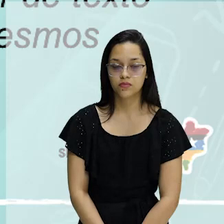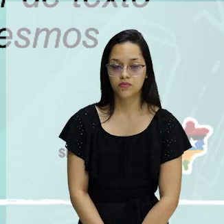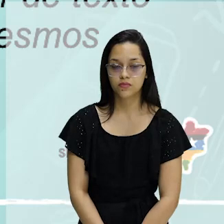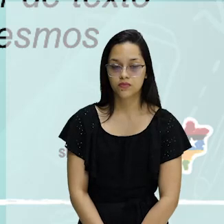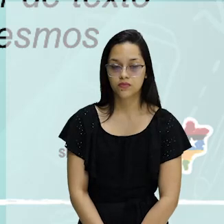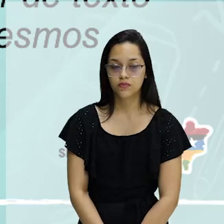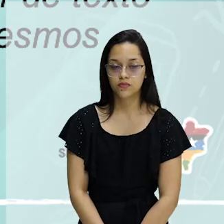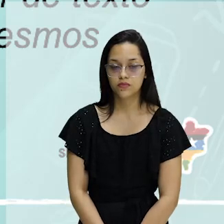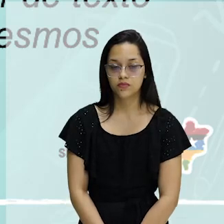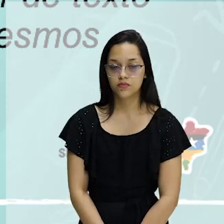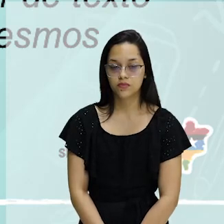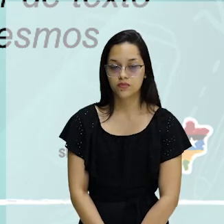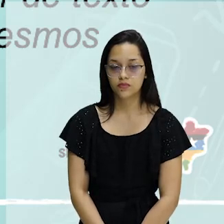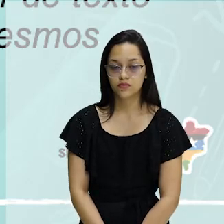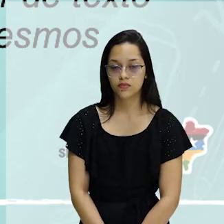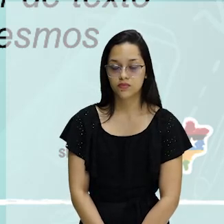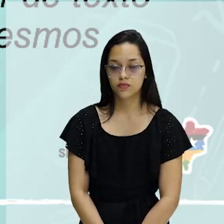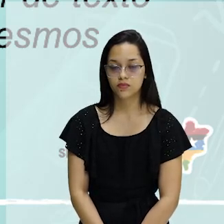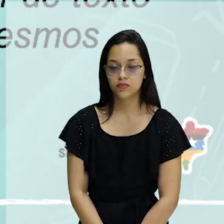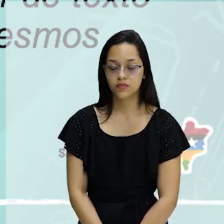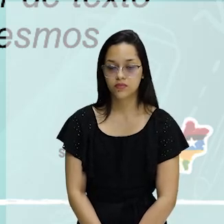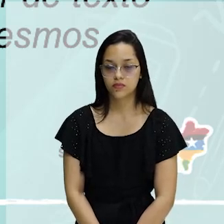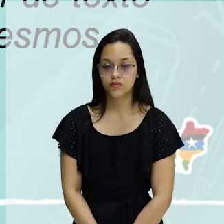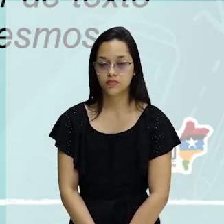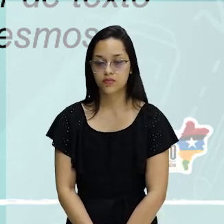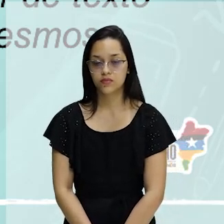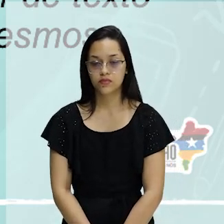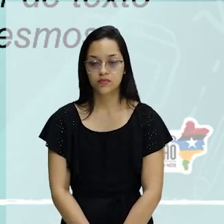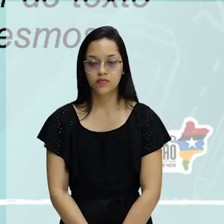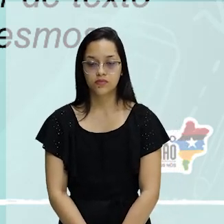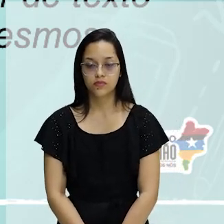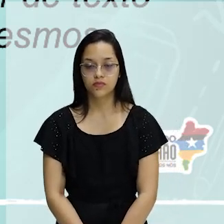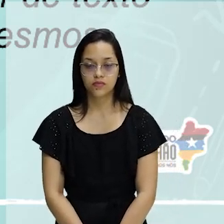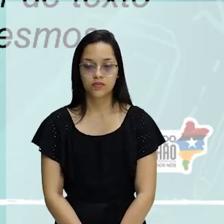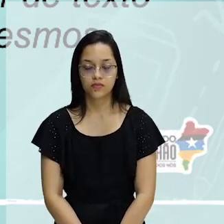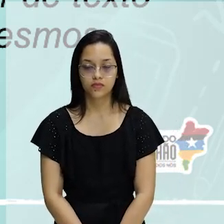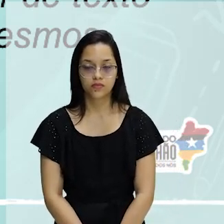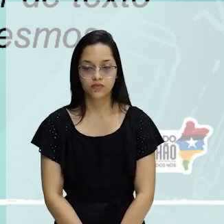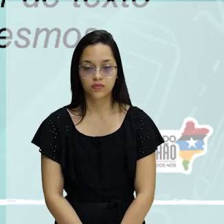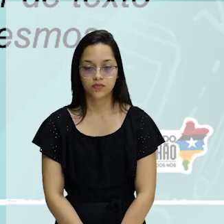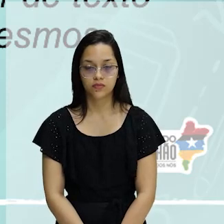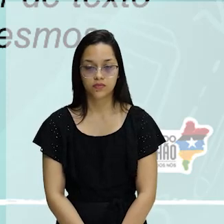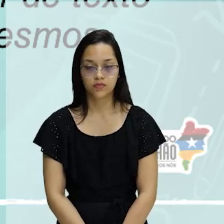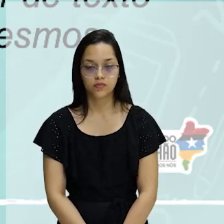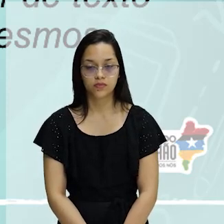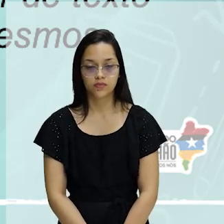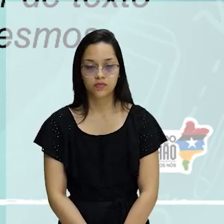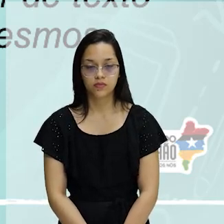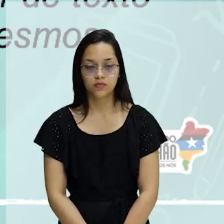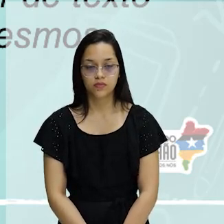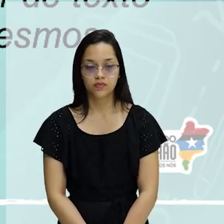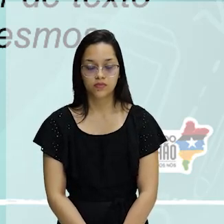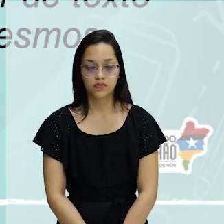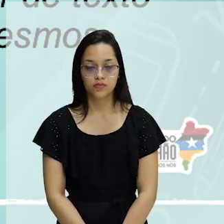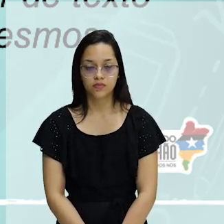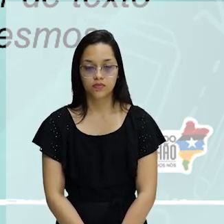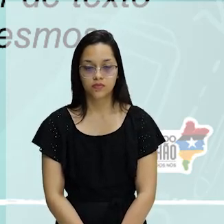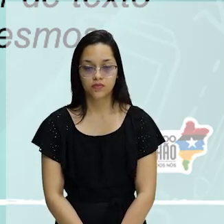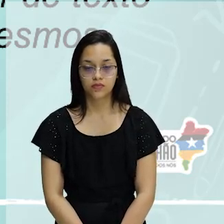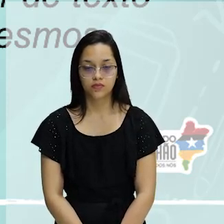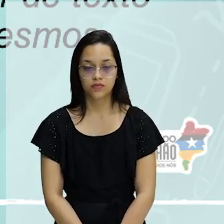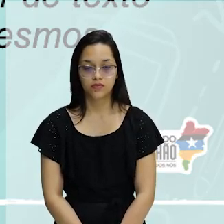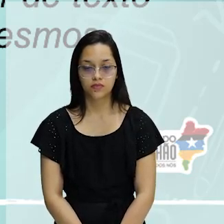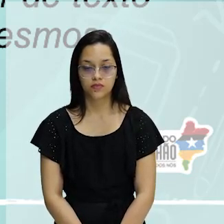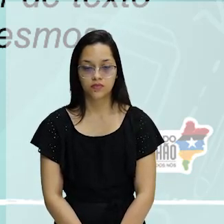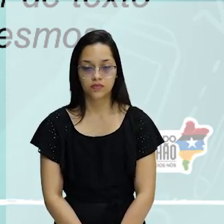bloco de texto ao outro rapidamente e não sequencialmente. Isso aí nós já sabemos. Considerando que o hipertexto